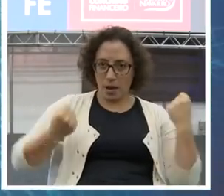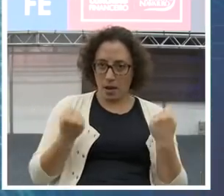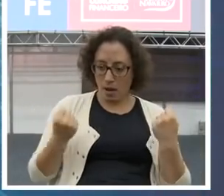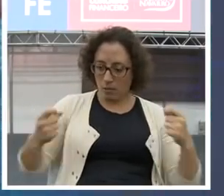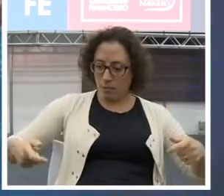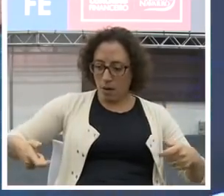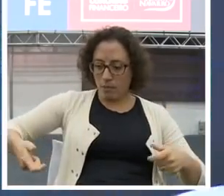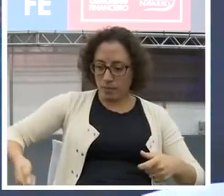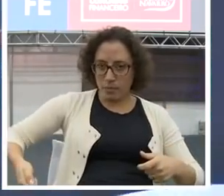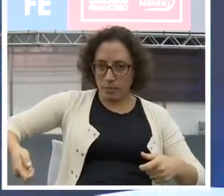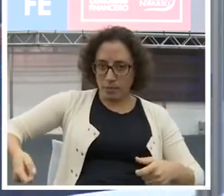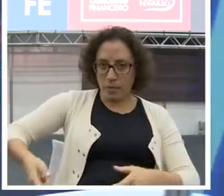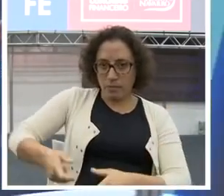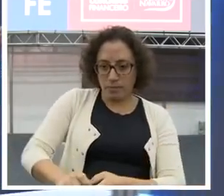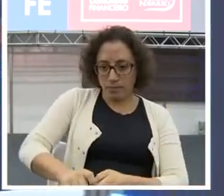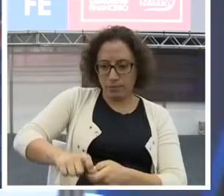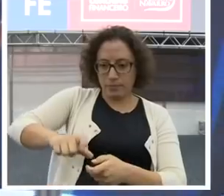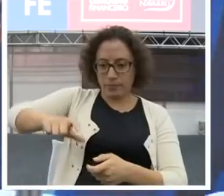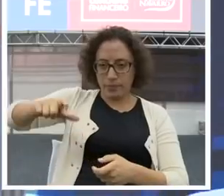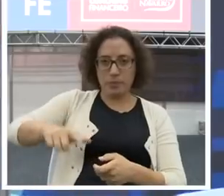Olha só que interessante.